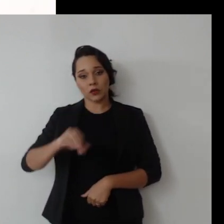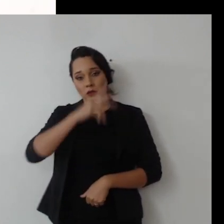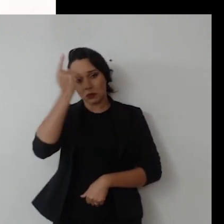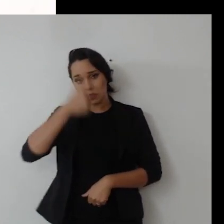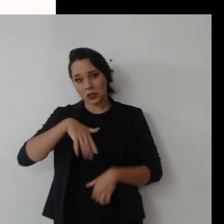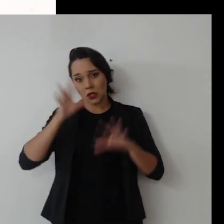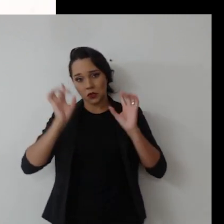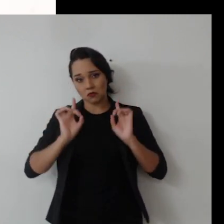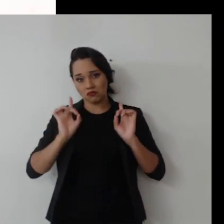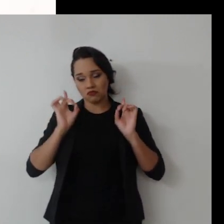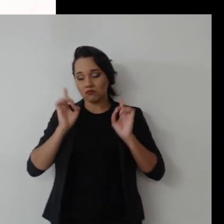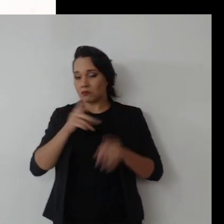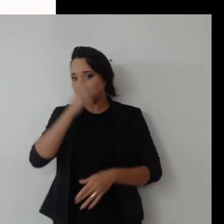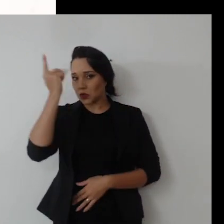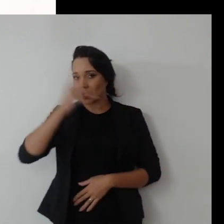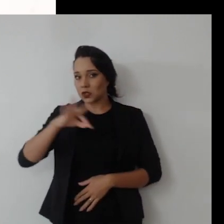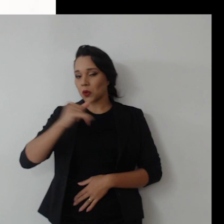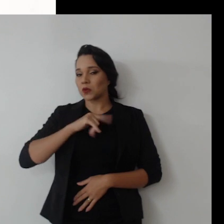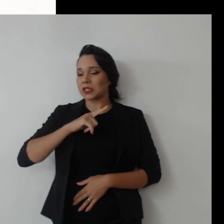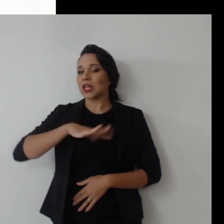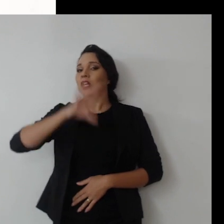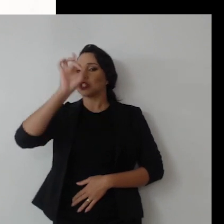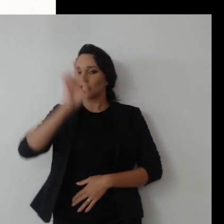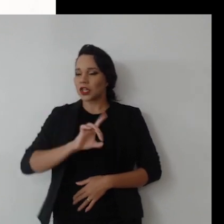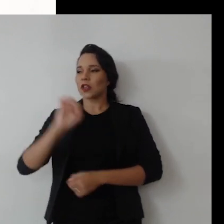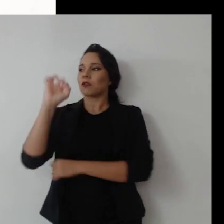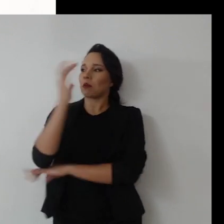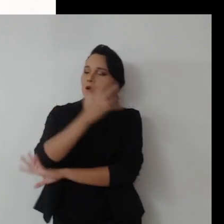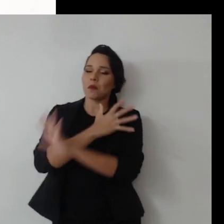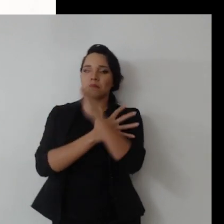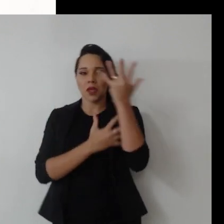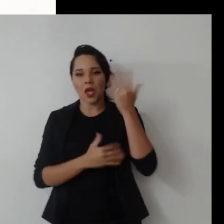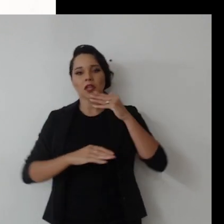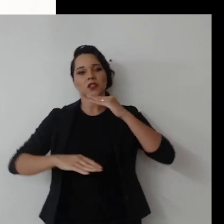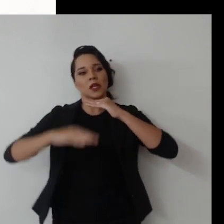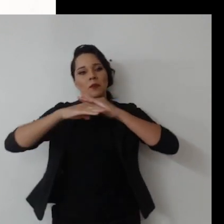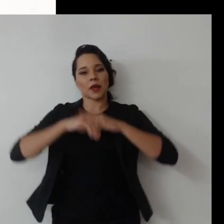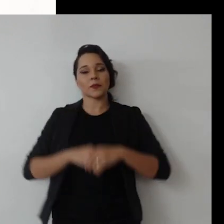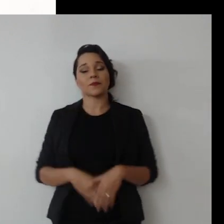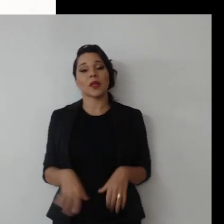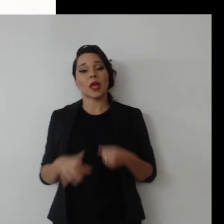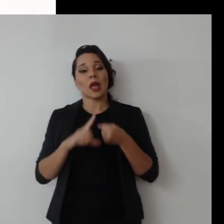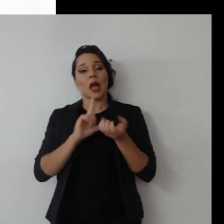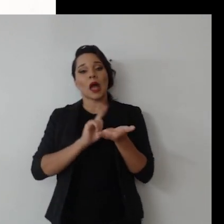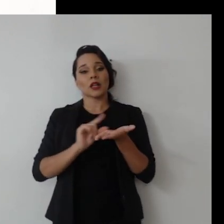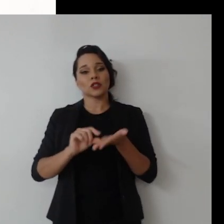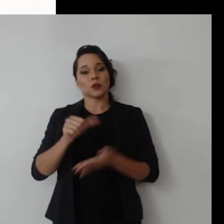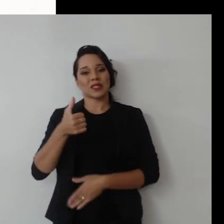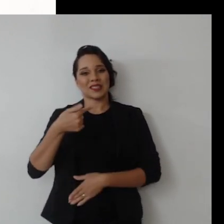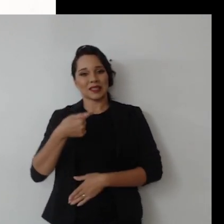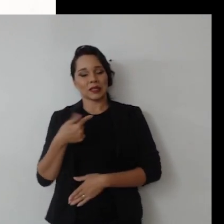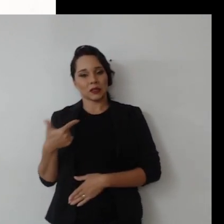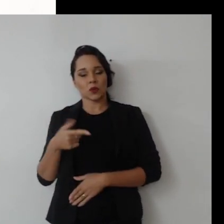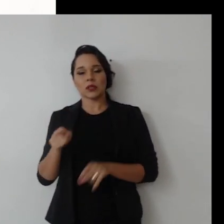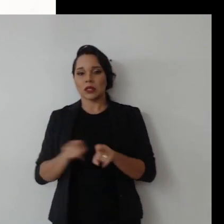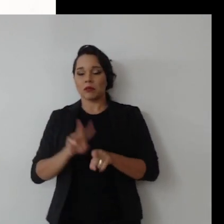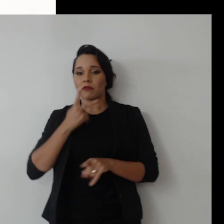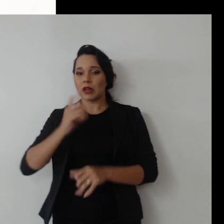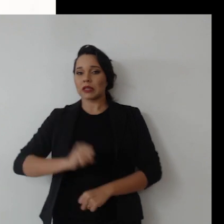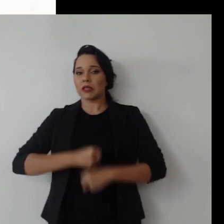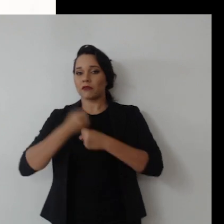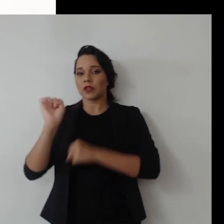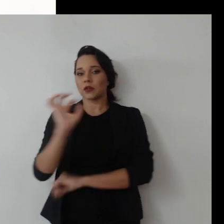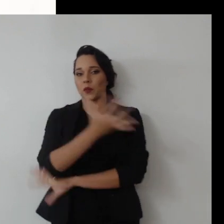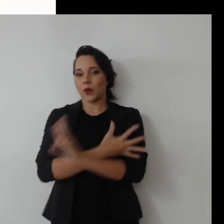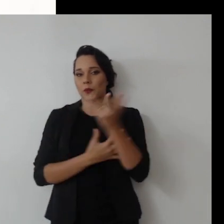todos têm direito ao meio ambiente, ecologicamente equilibrado, e aí vai. E o artigo 270, também que fala da